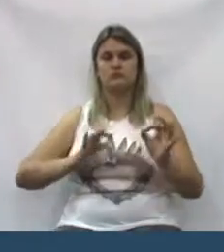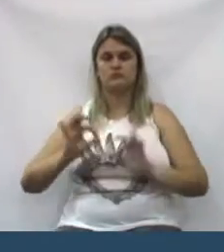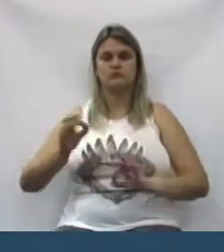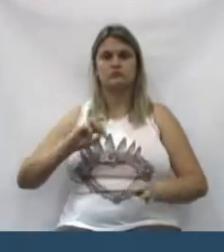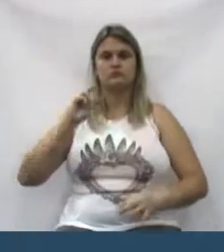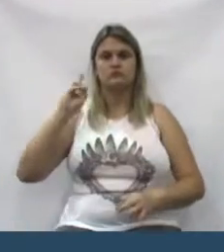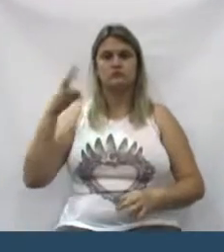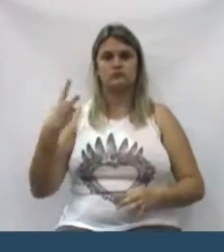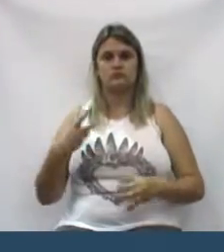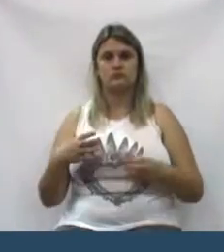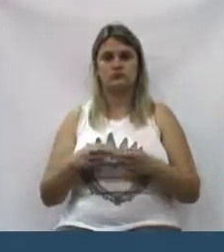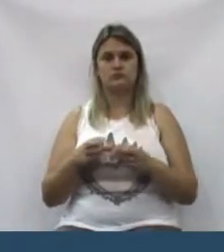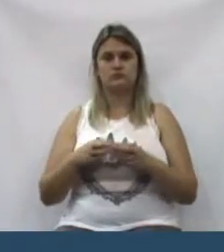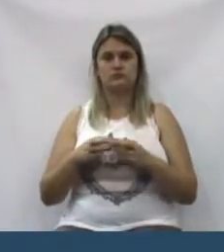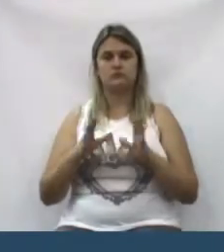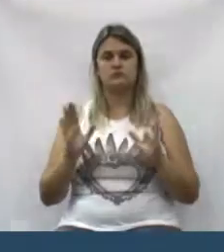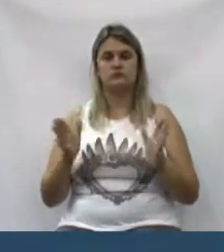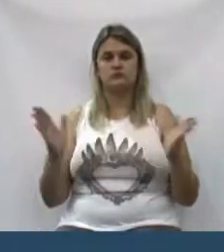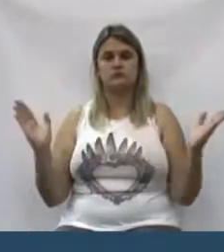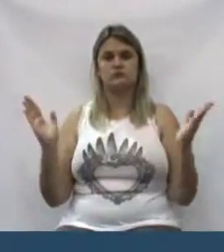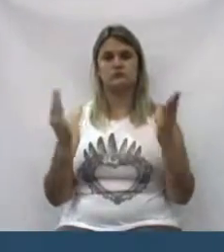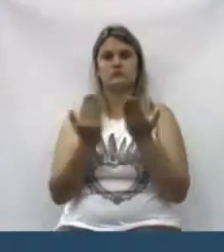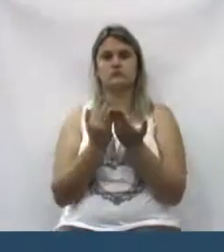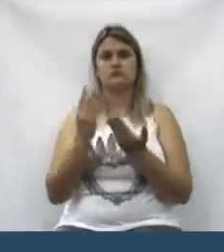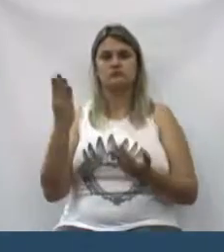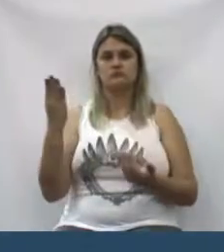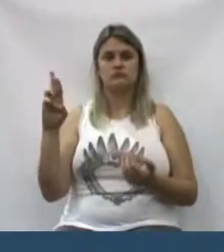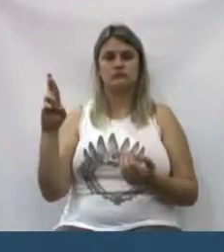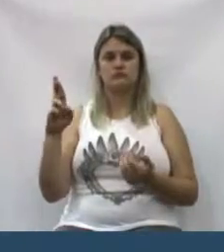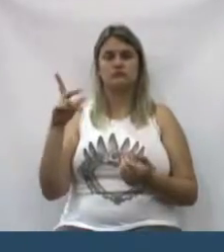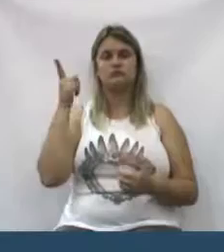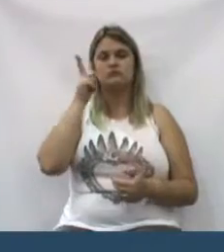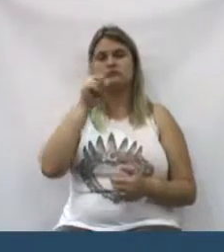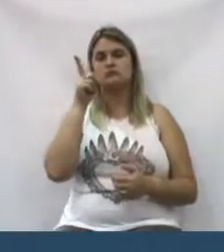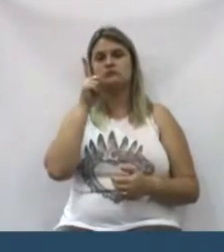os vereadores tiveram que fechar essa BR para poder sair